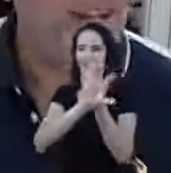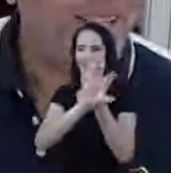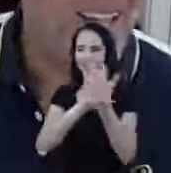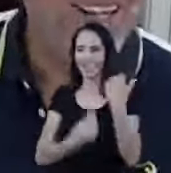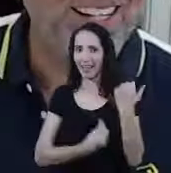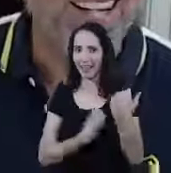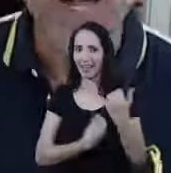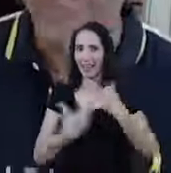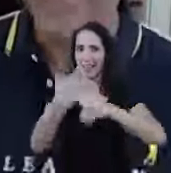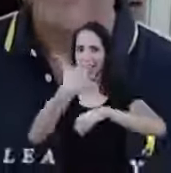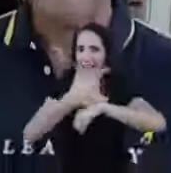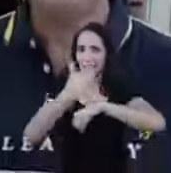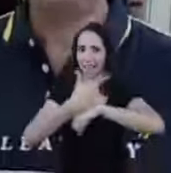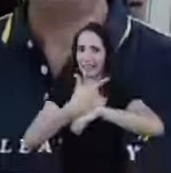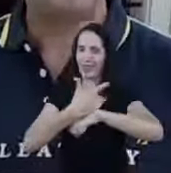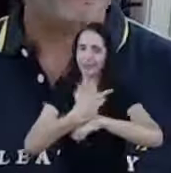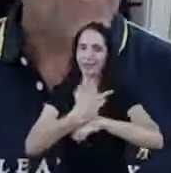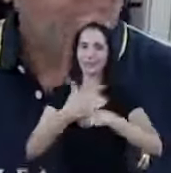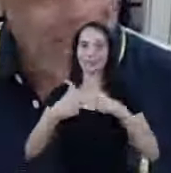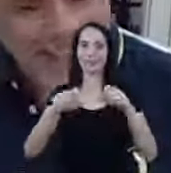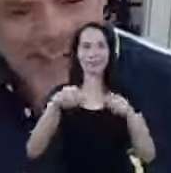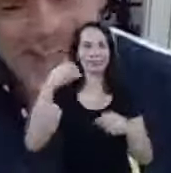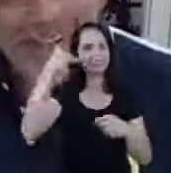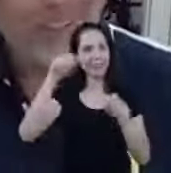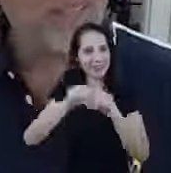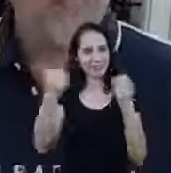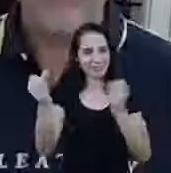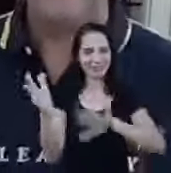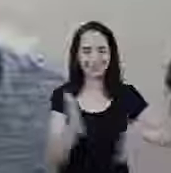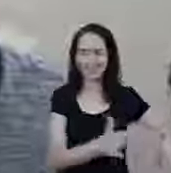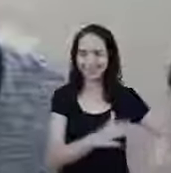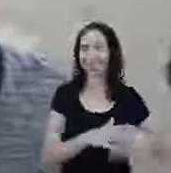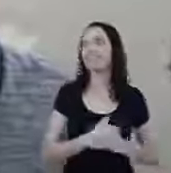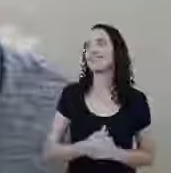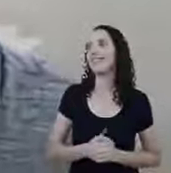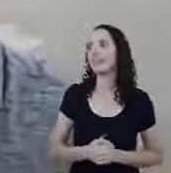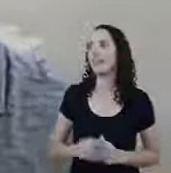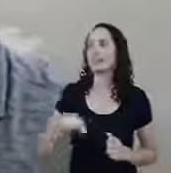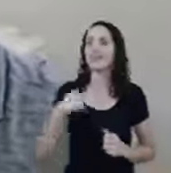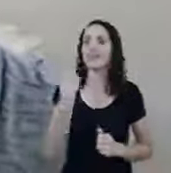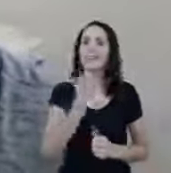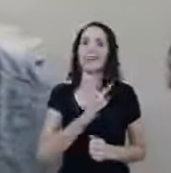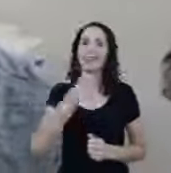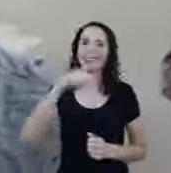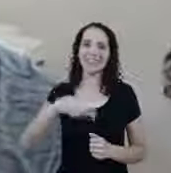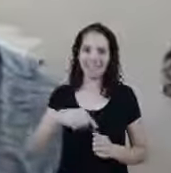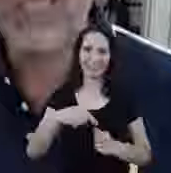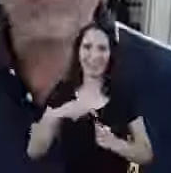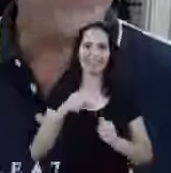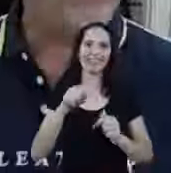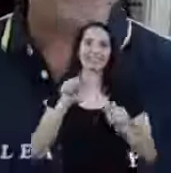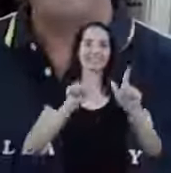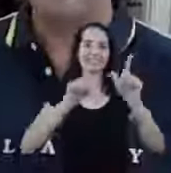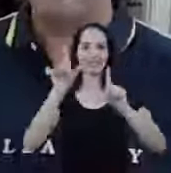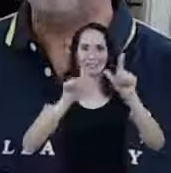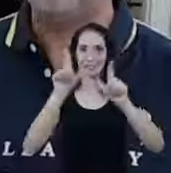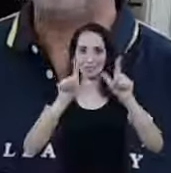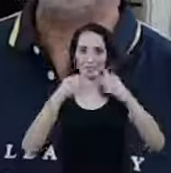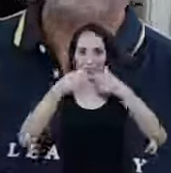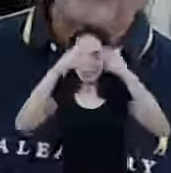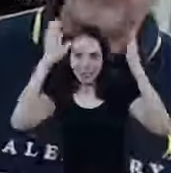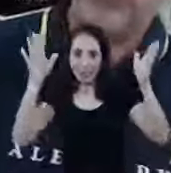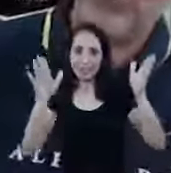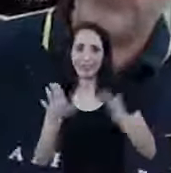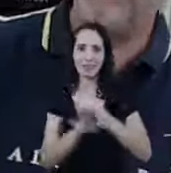Está quebrado Mais duas perguntas aqui Vamos lá Nós estamos aqui Então com o programa atualizado Do Conselho Pastores de Ribeirão